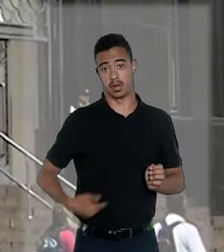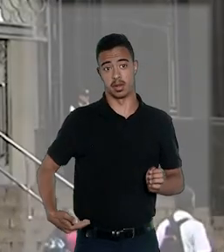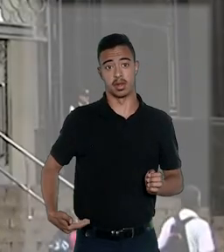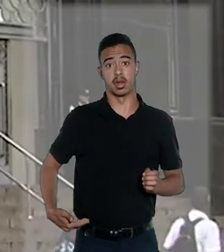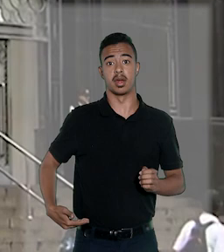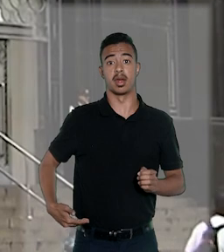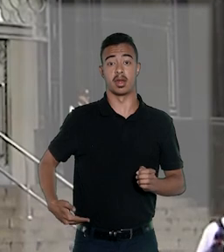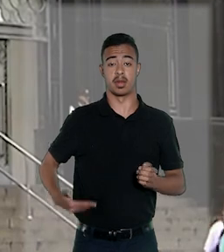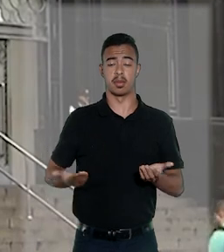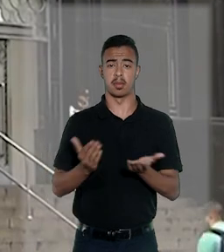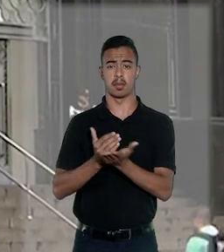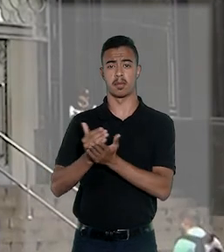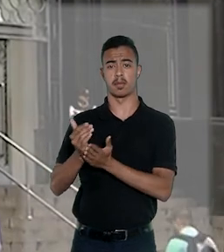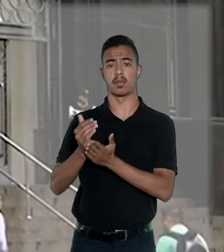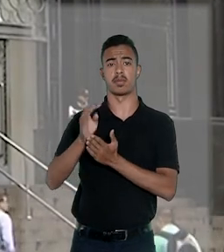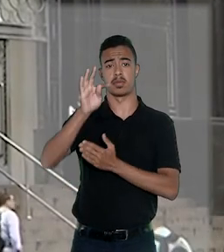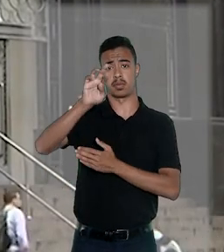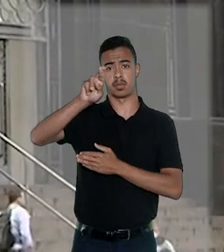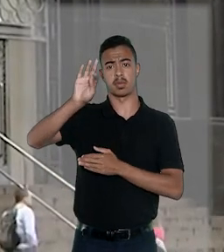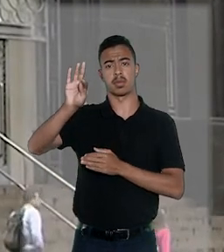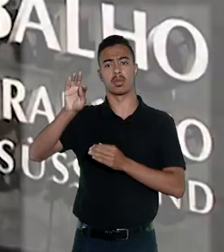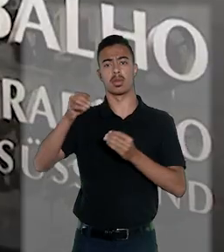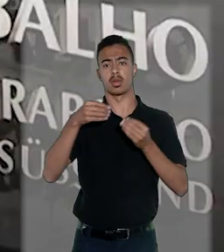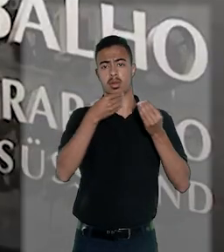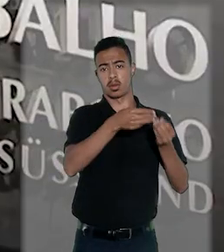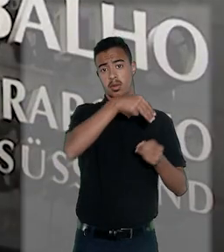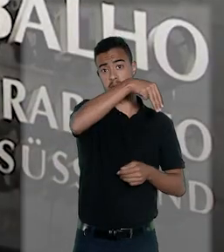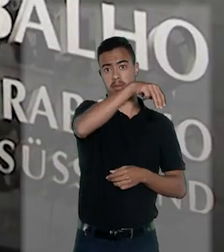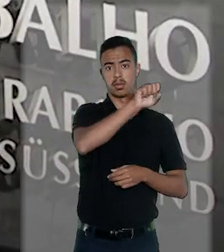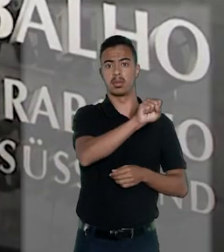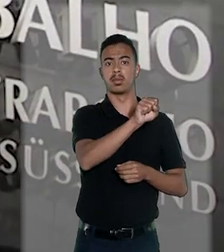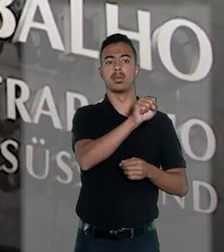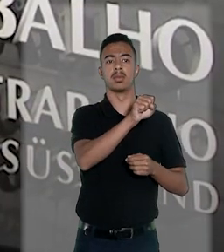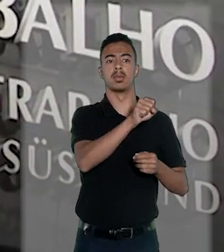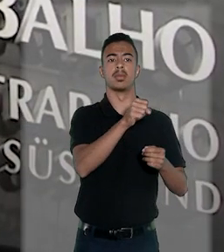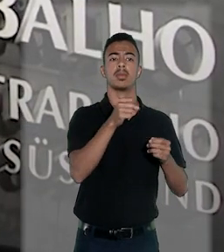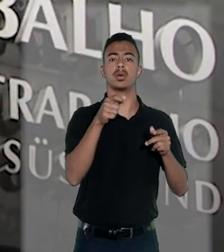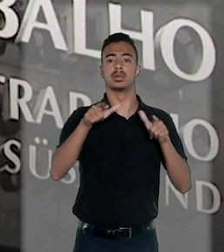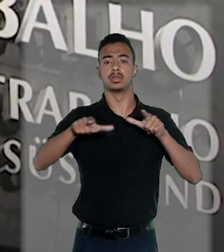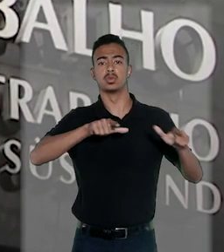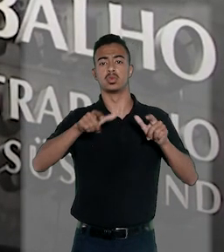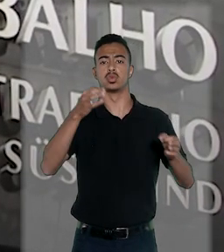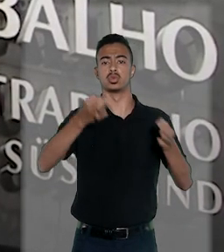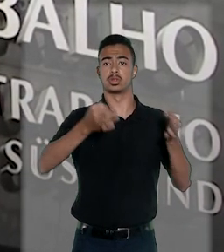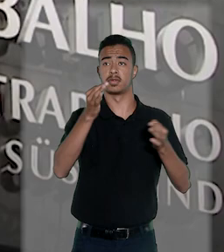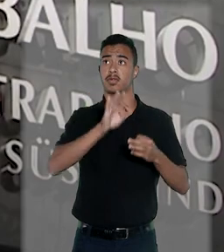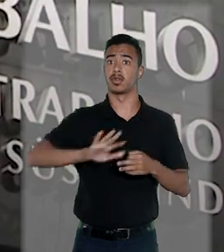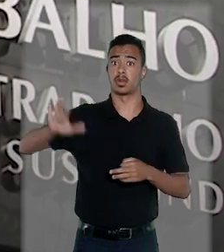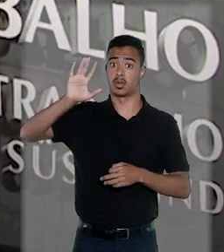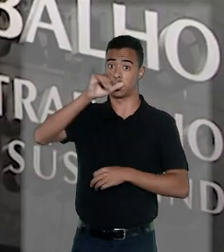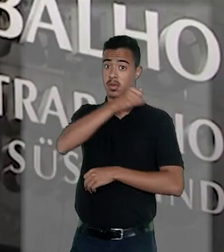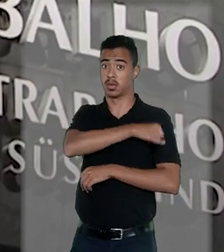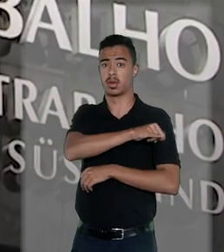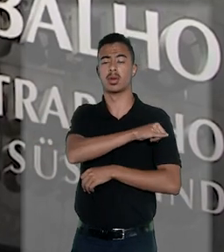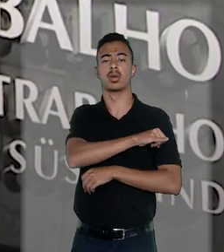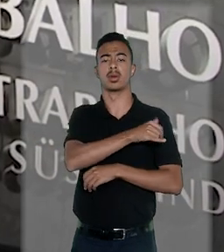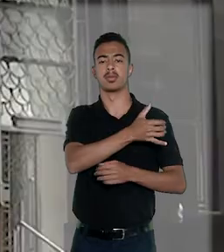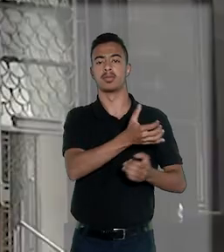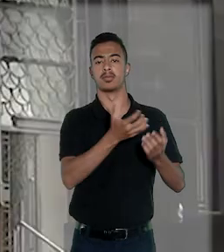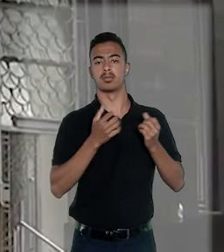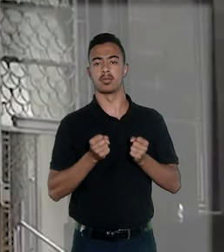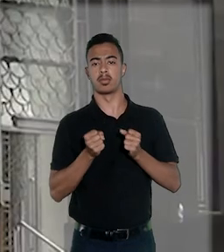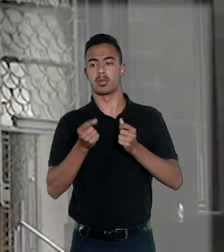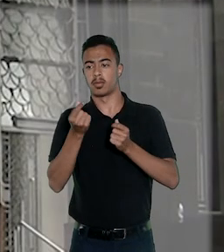Inicialmente, o Tribunal Regional do Trabalho da Primeira Região concedeu o mandado de segurança para que servidores da Justiça Federal, no Rio de Janeiro,